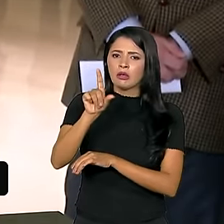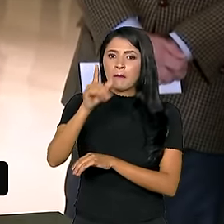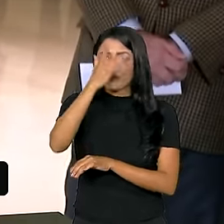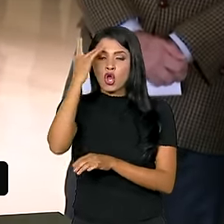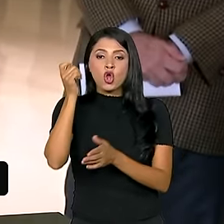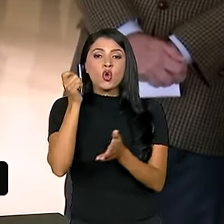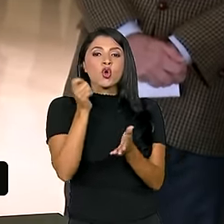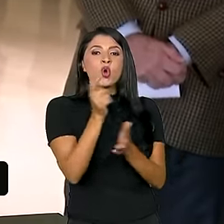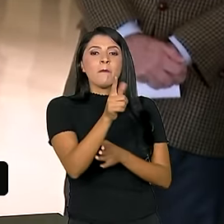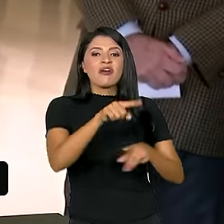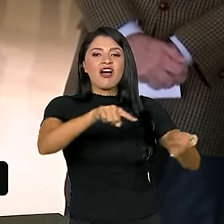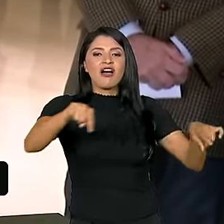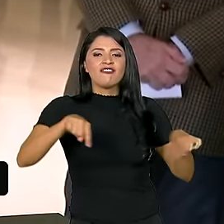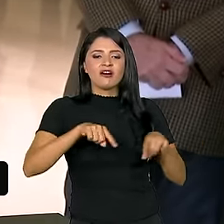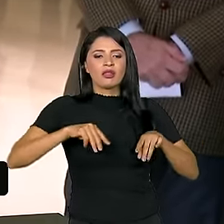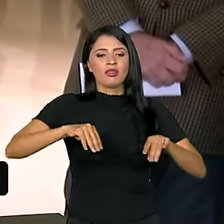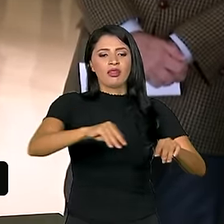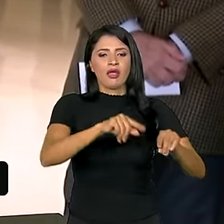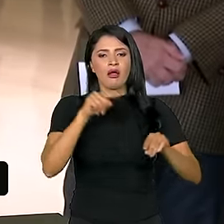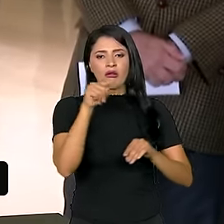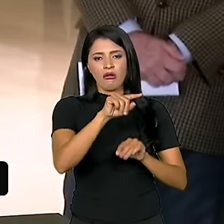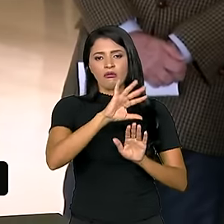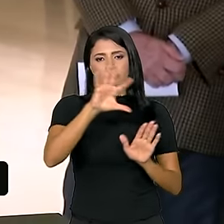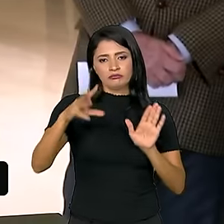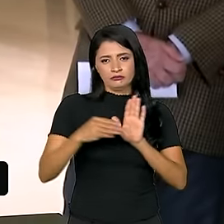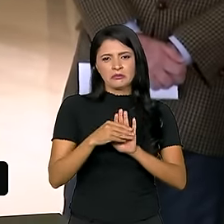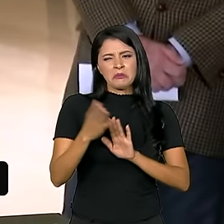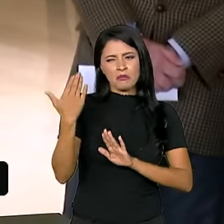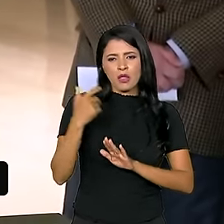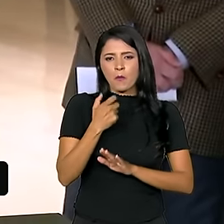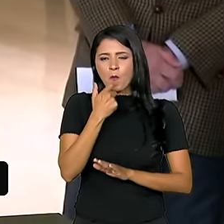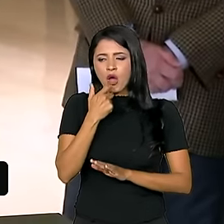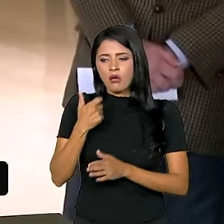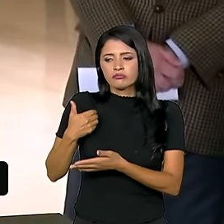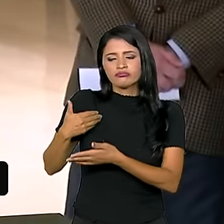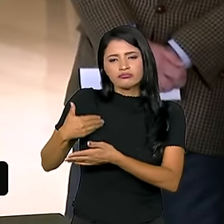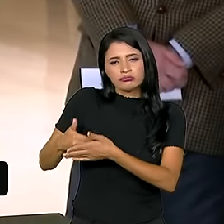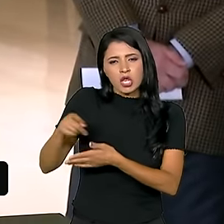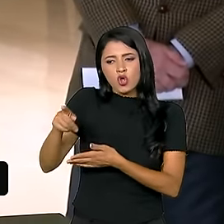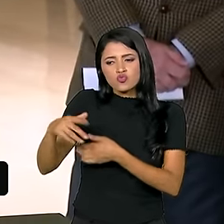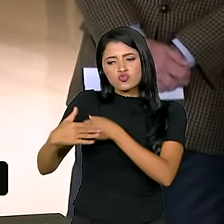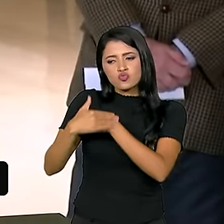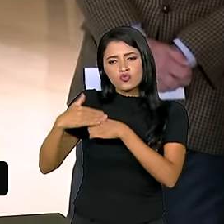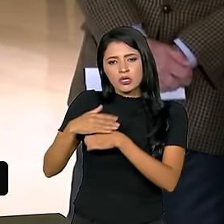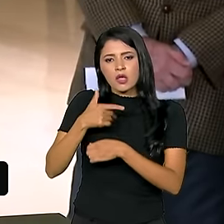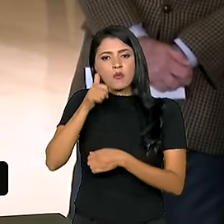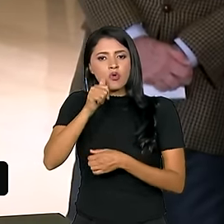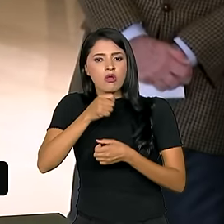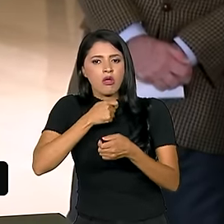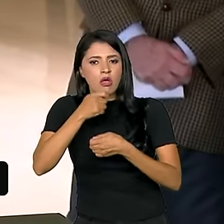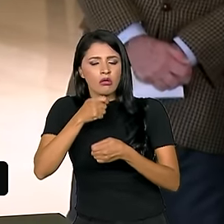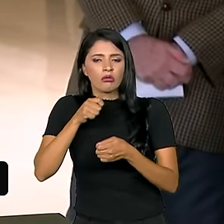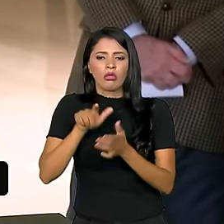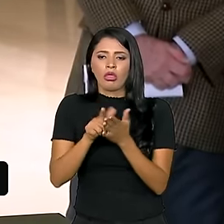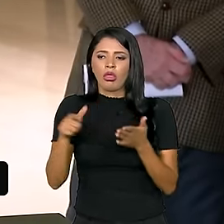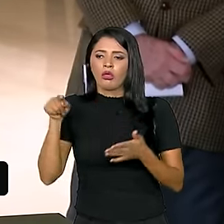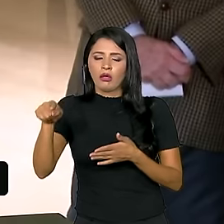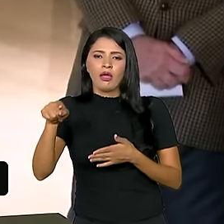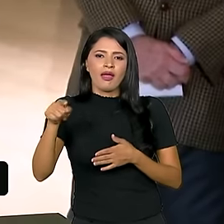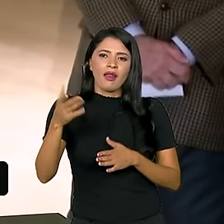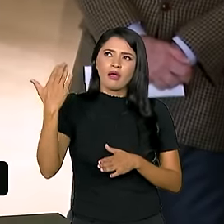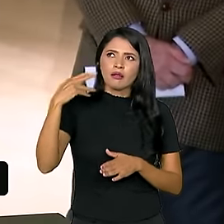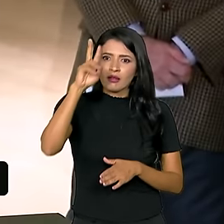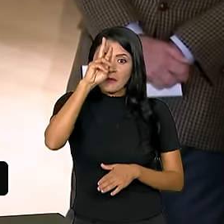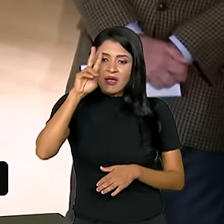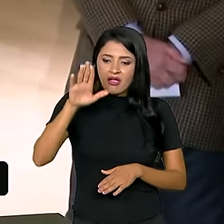Amazônia. Um tempo desse eu conversei com uma jornalista, ela me disse que ela era criança quando o pai dela pediu para ela comprar